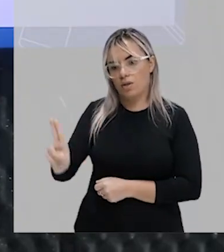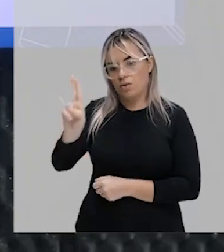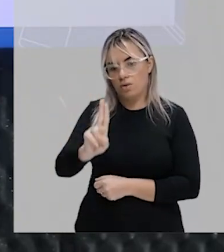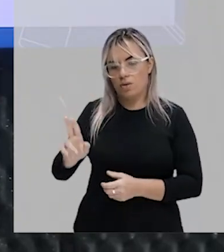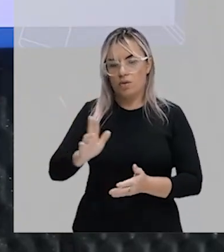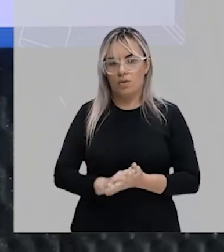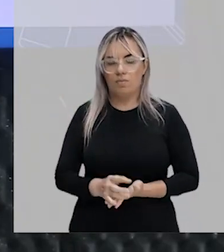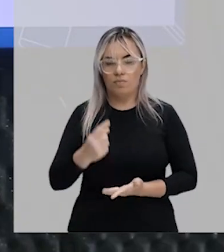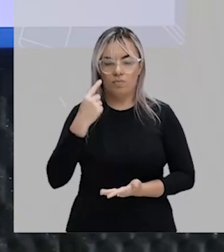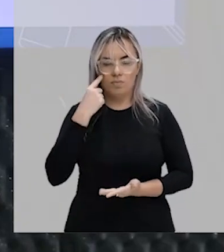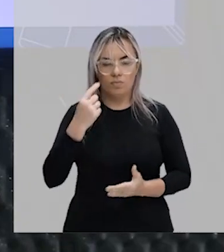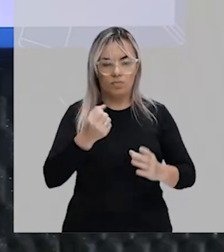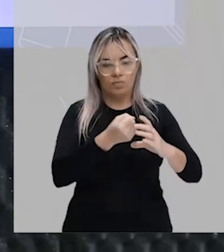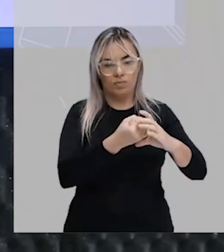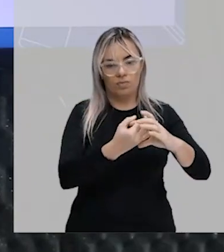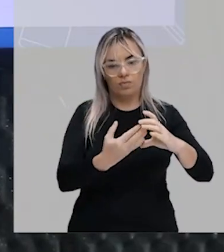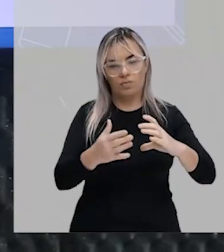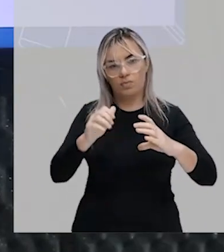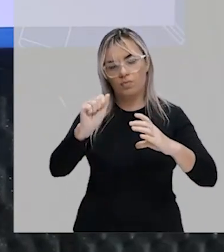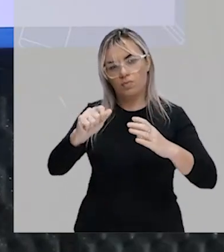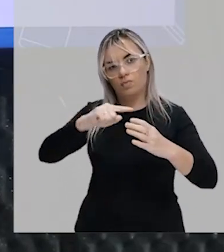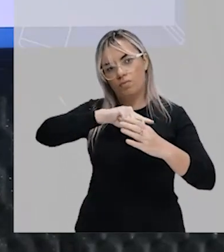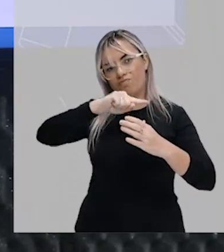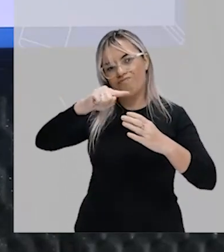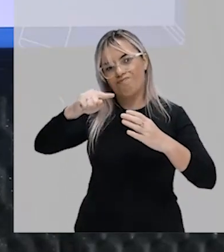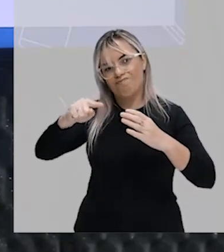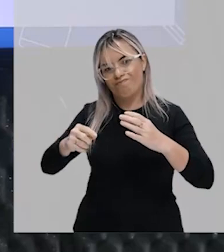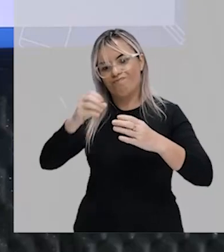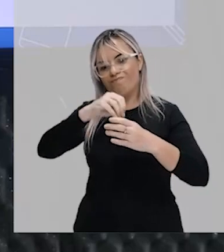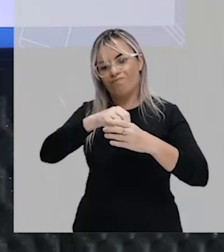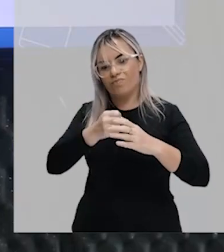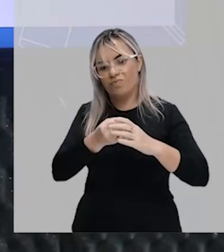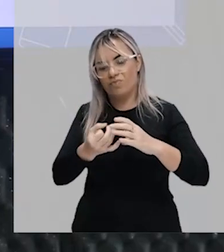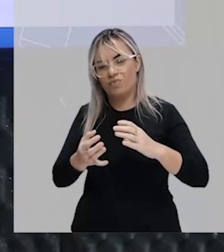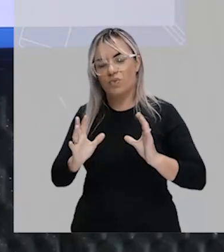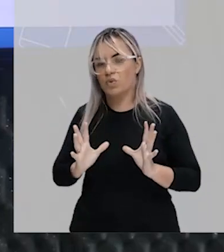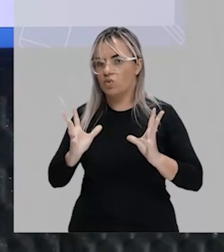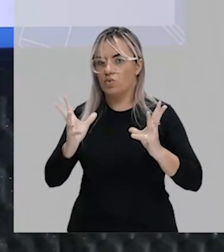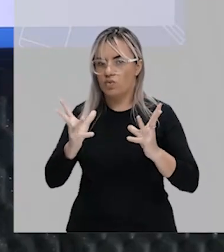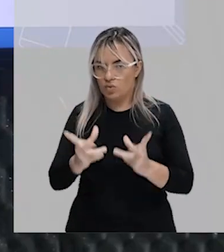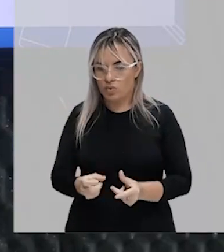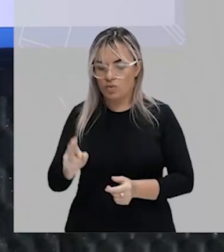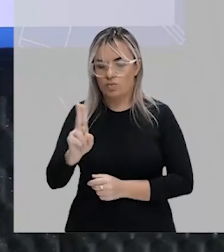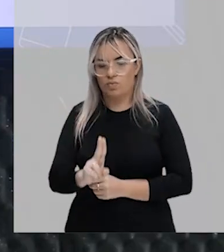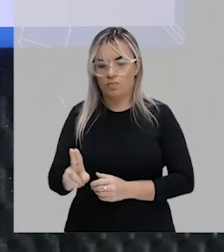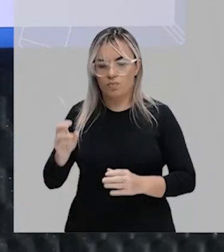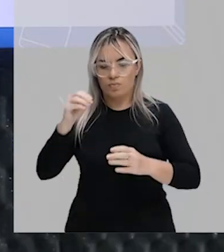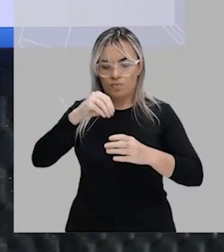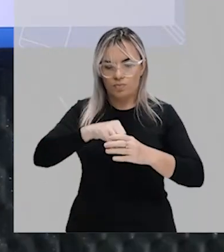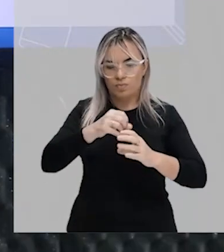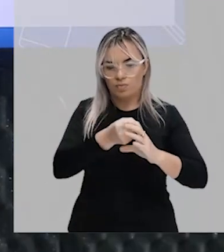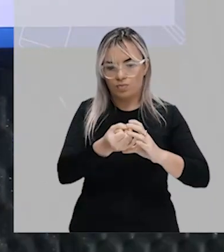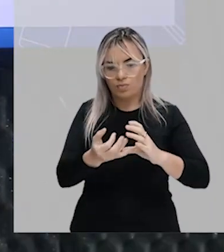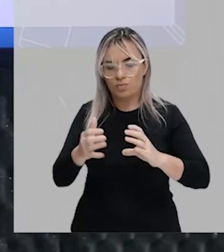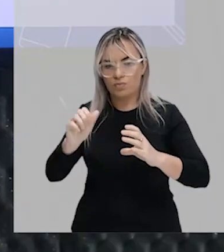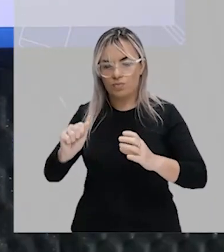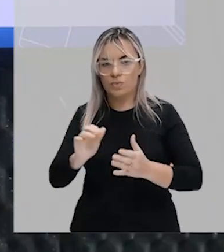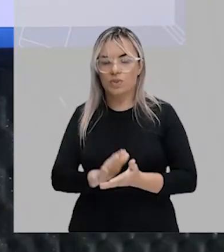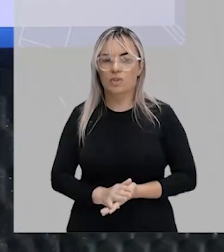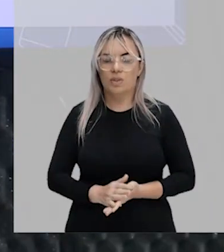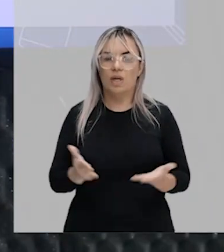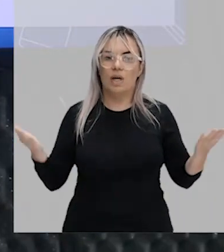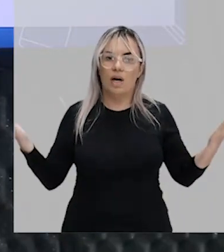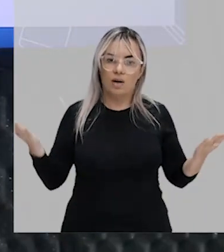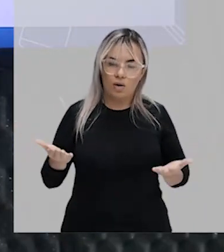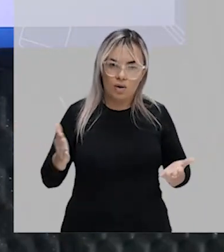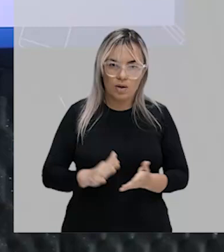aí, conjunto A tem bastante elemento e todos eles foram colocados aqui, tá bom? Então, vou fazer o mesmo procedimento